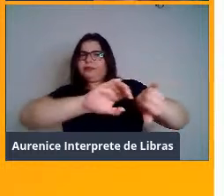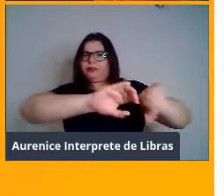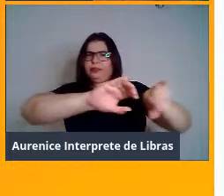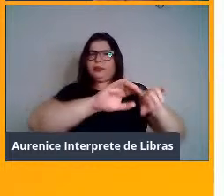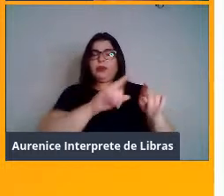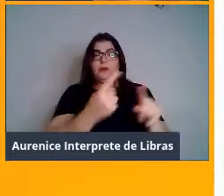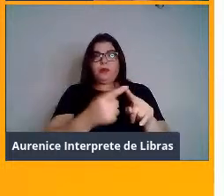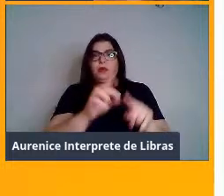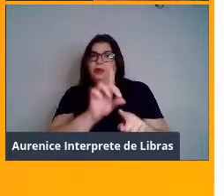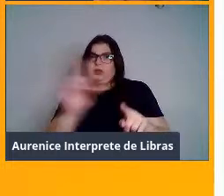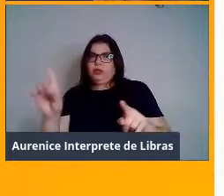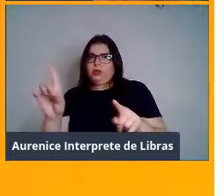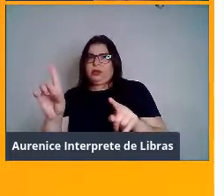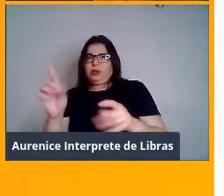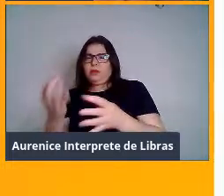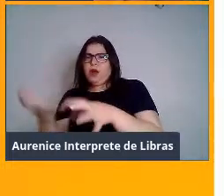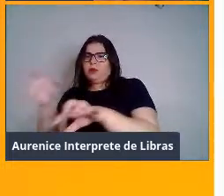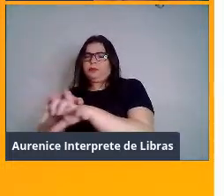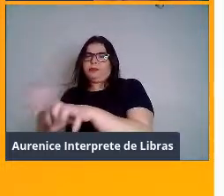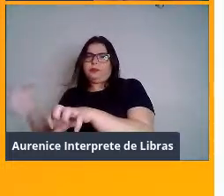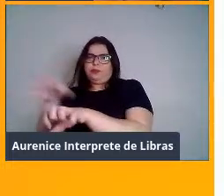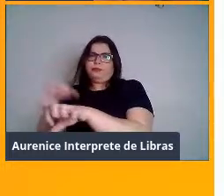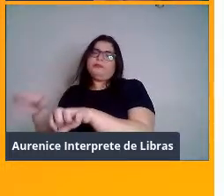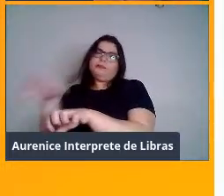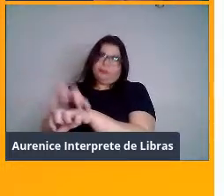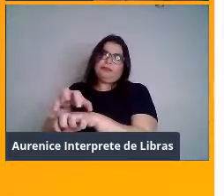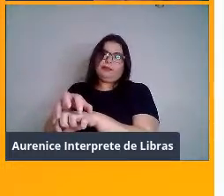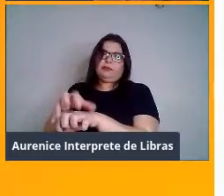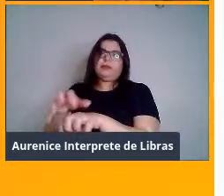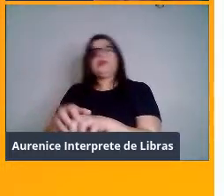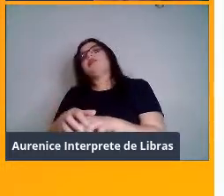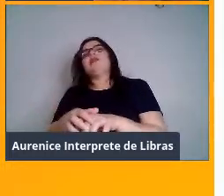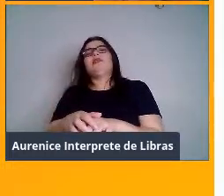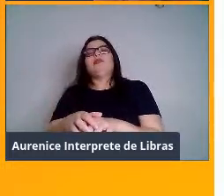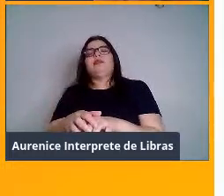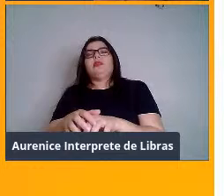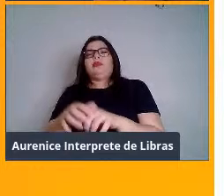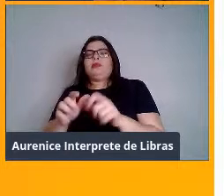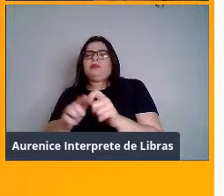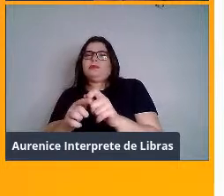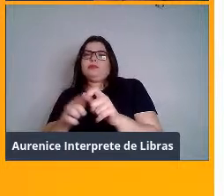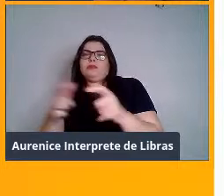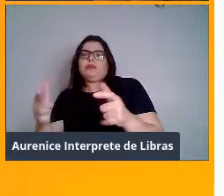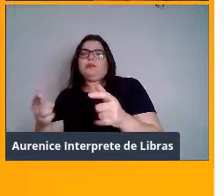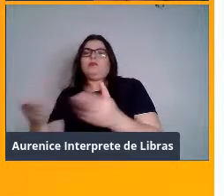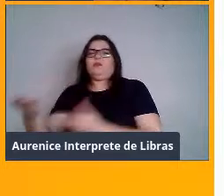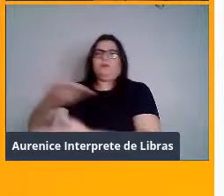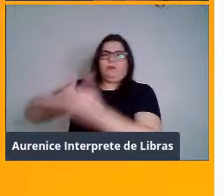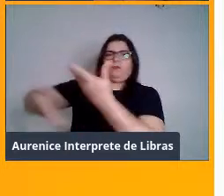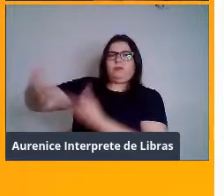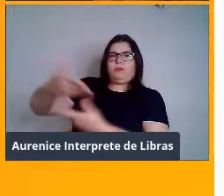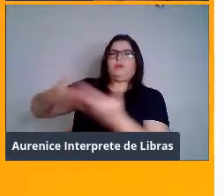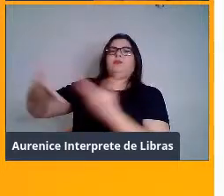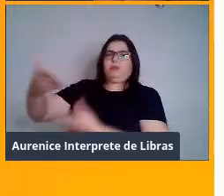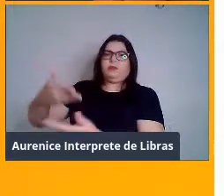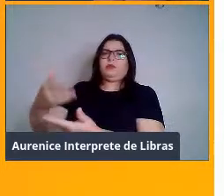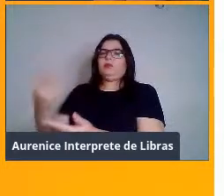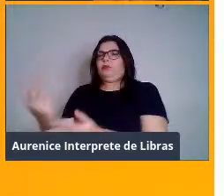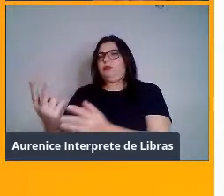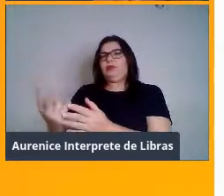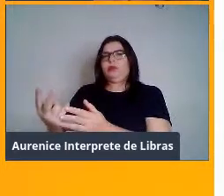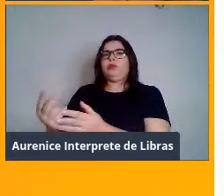direita, há mais sobreposição, há mais agregação. E isso implica em um maior grau de cooperação, de interação entre os indivíduos, tá?